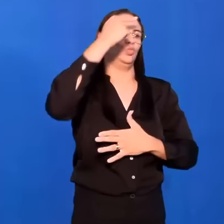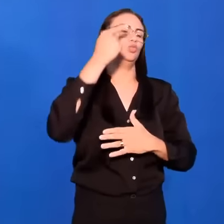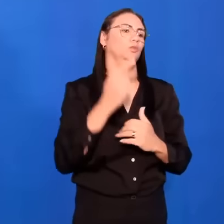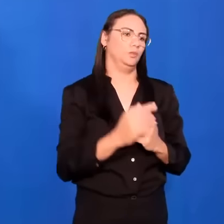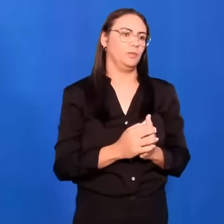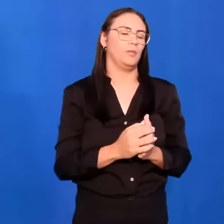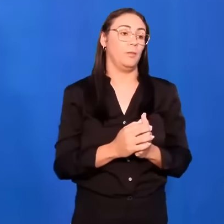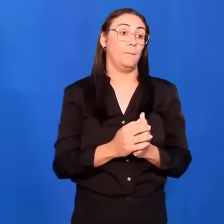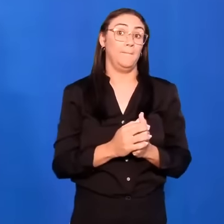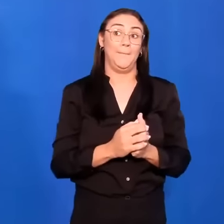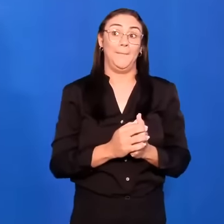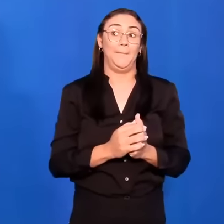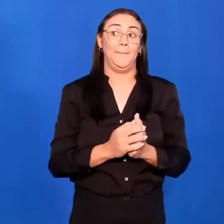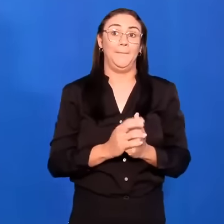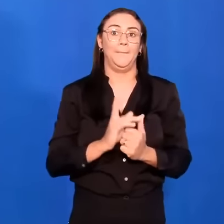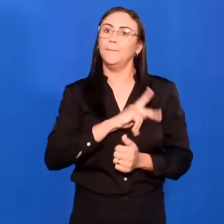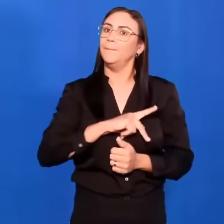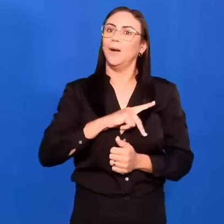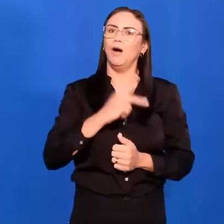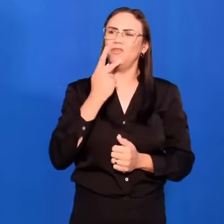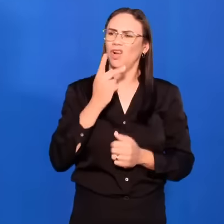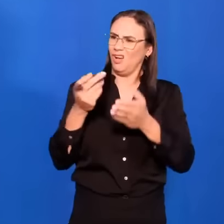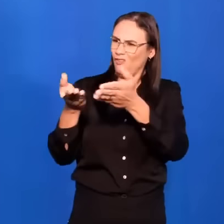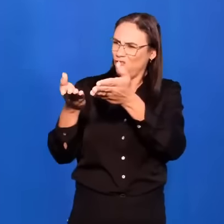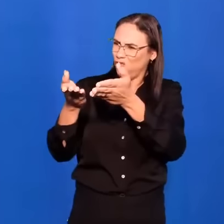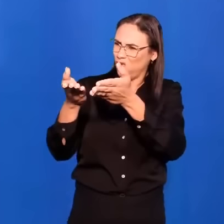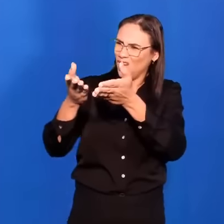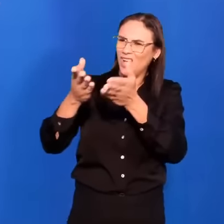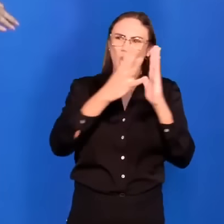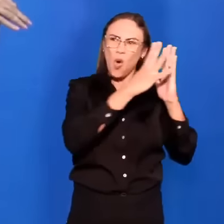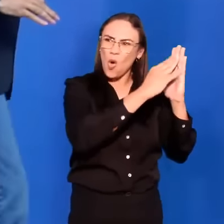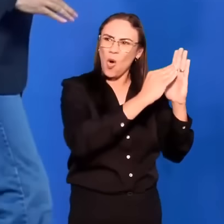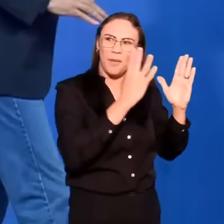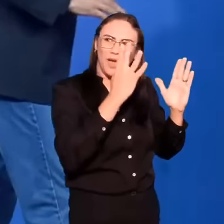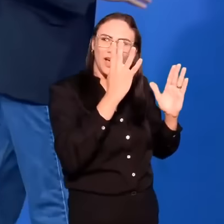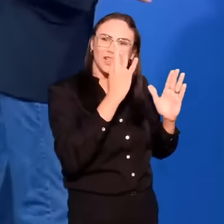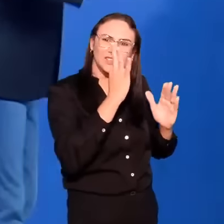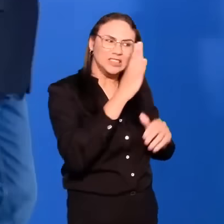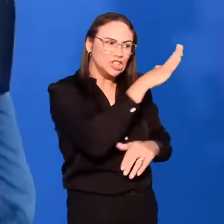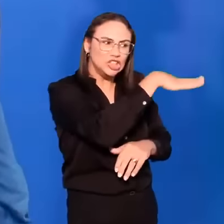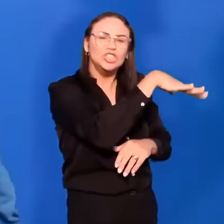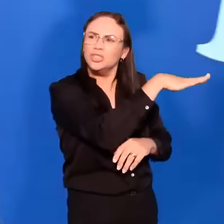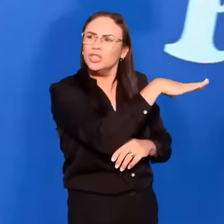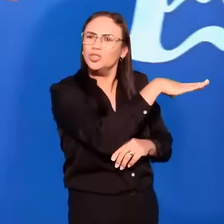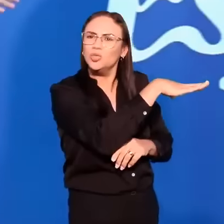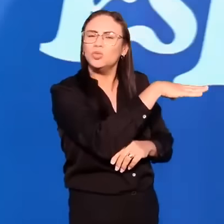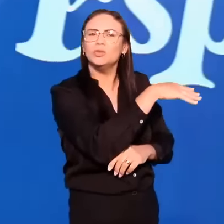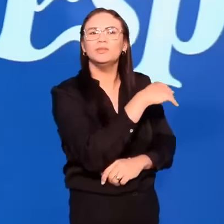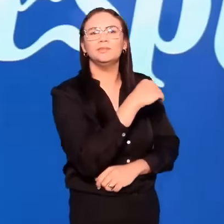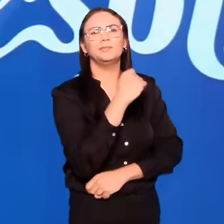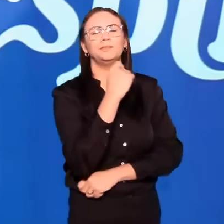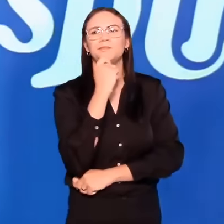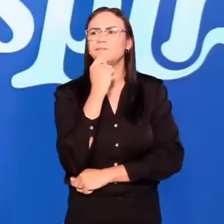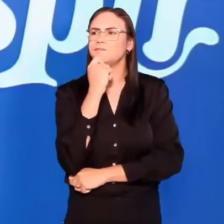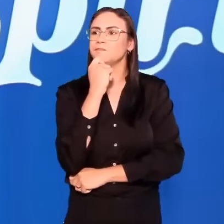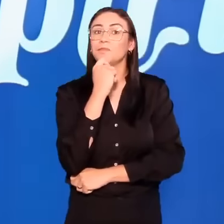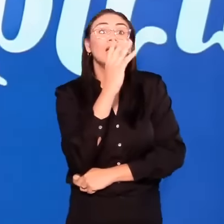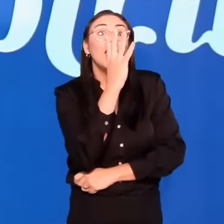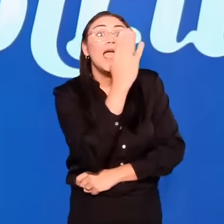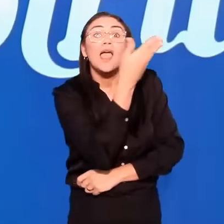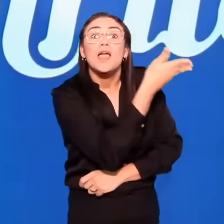como os gentios, pastores. São os gentios, são os